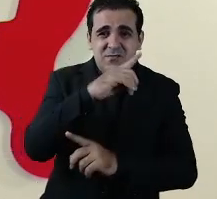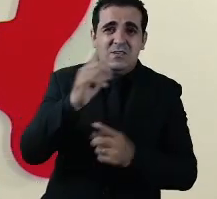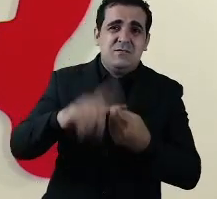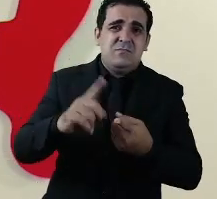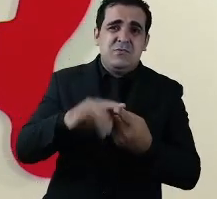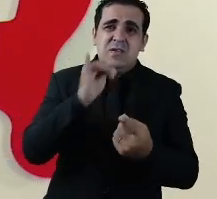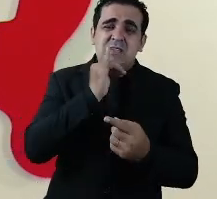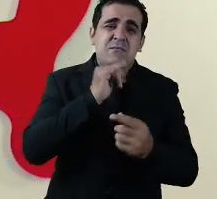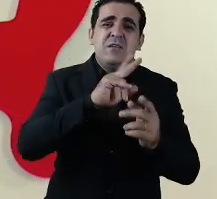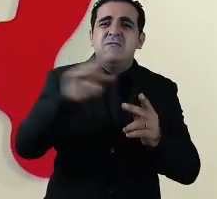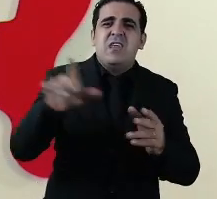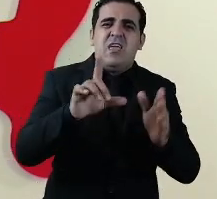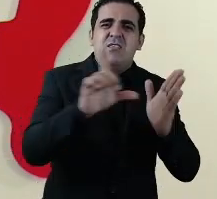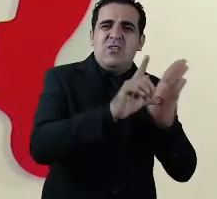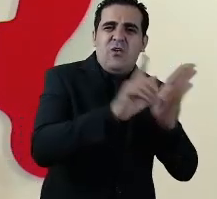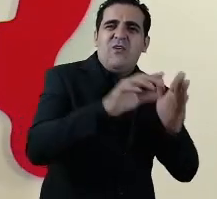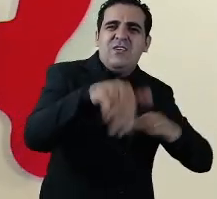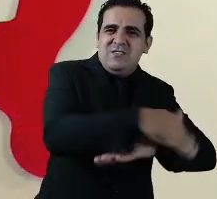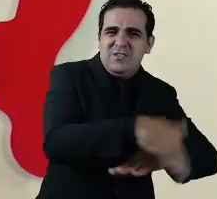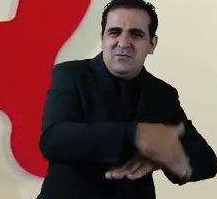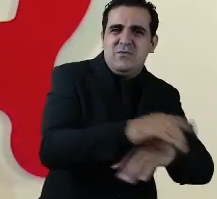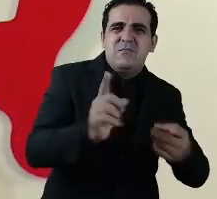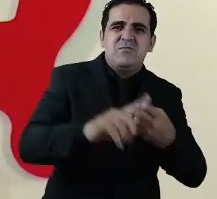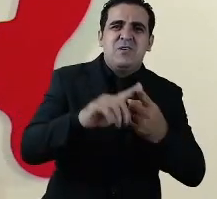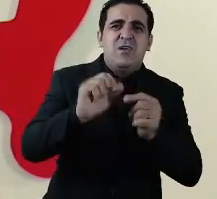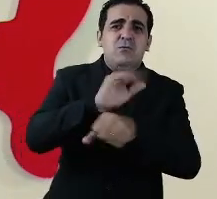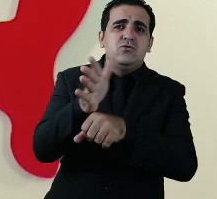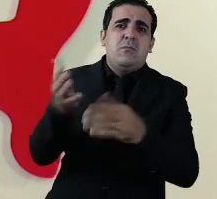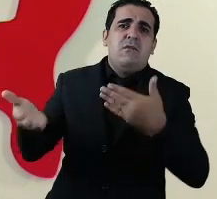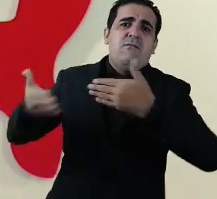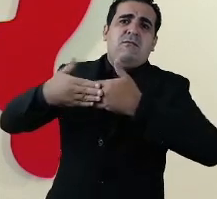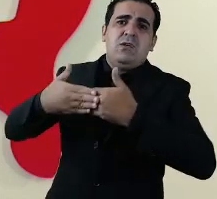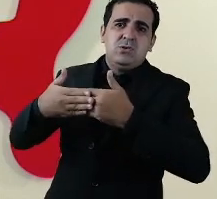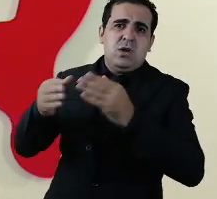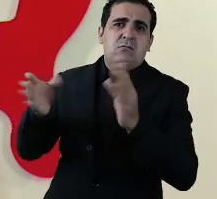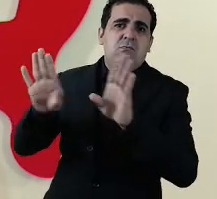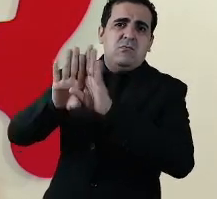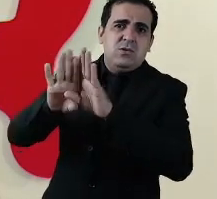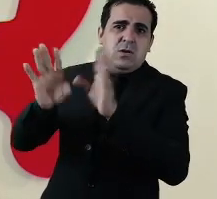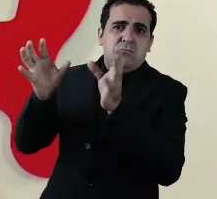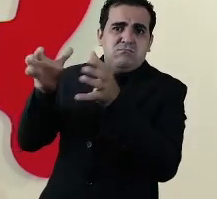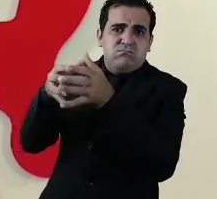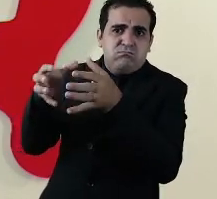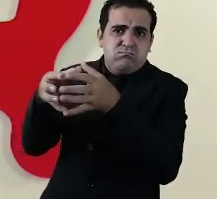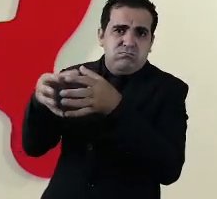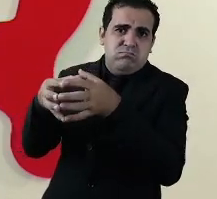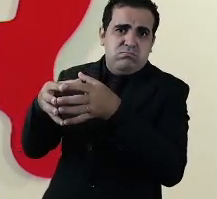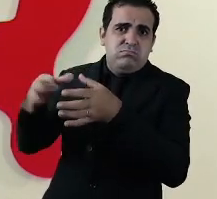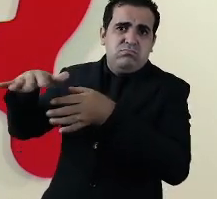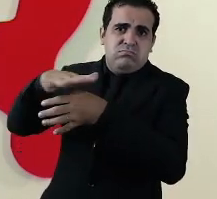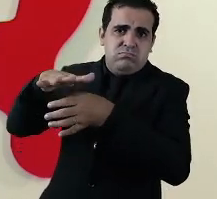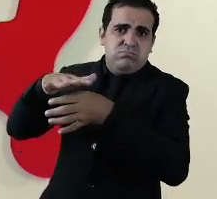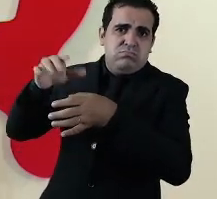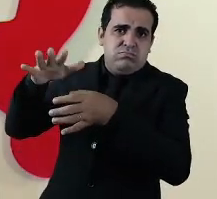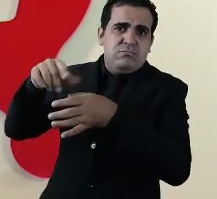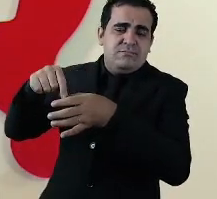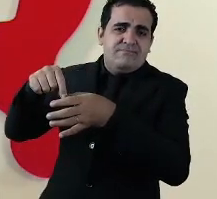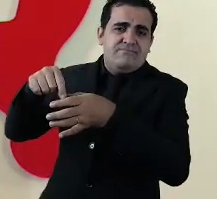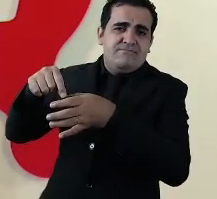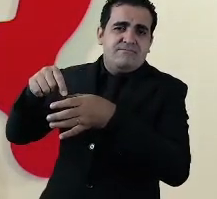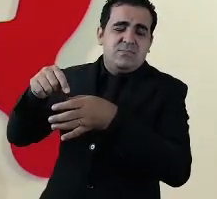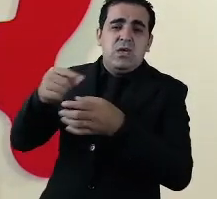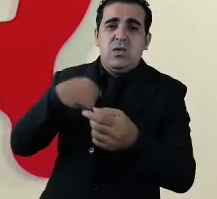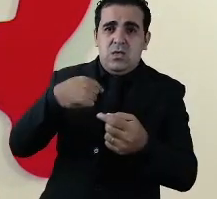por uma razão simples são ambientes fechados ou mais fechados então nós estamos